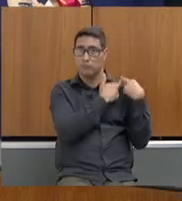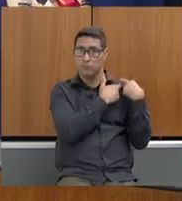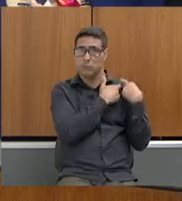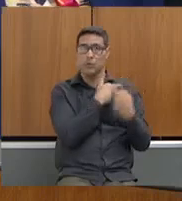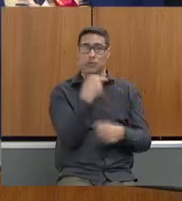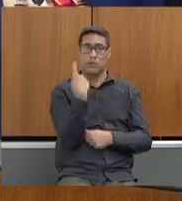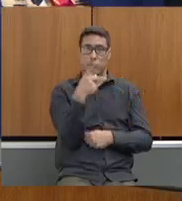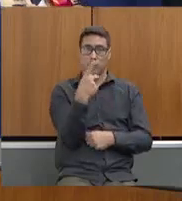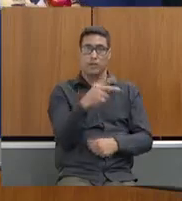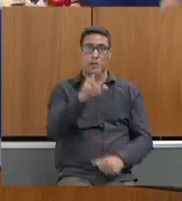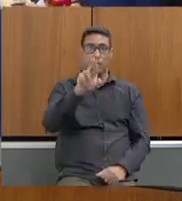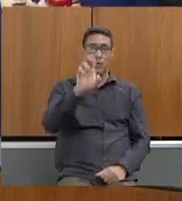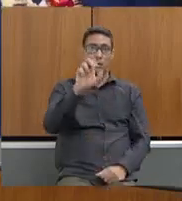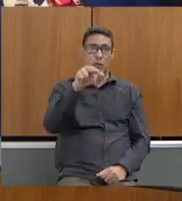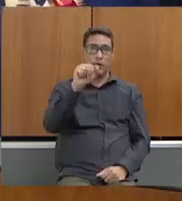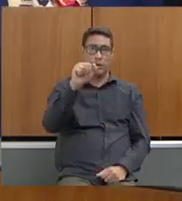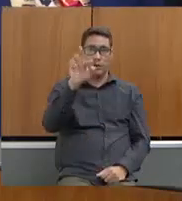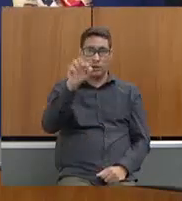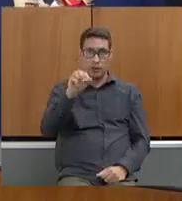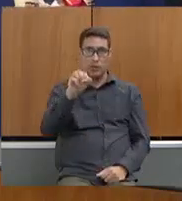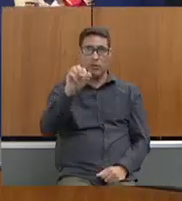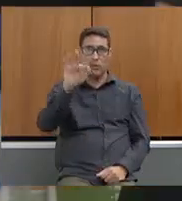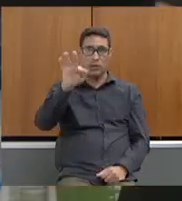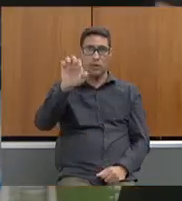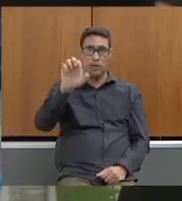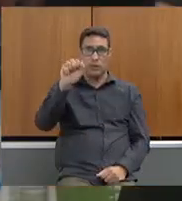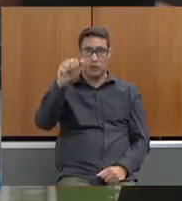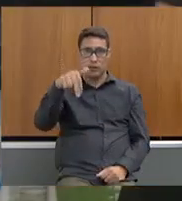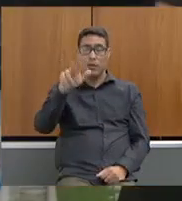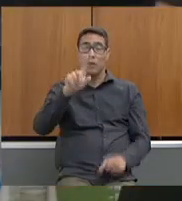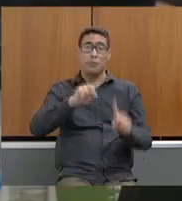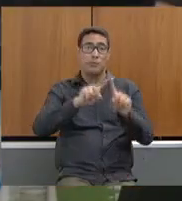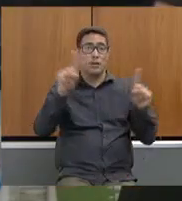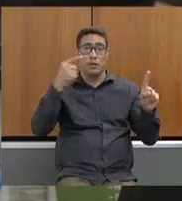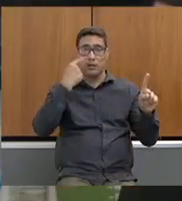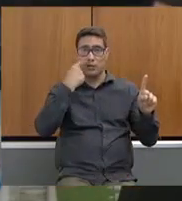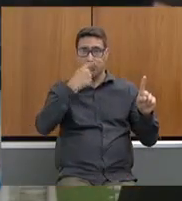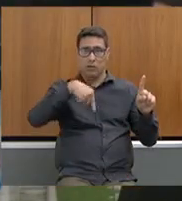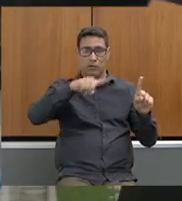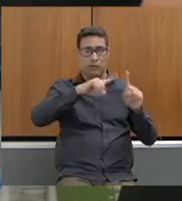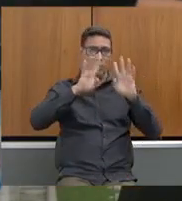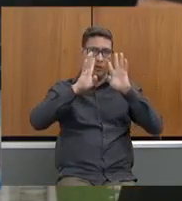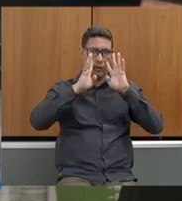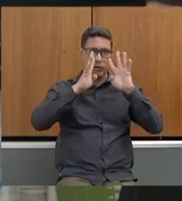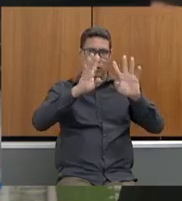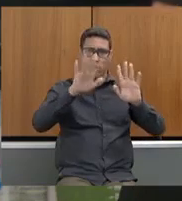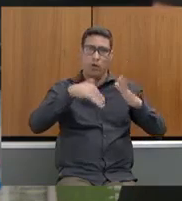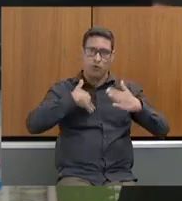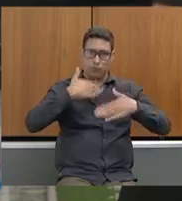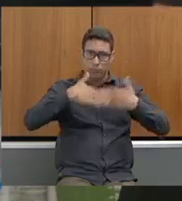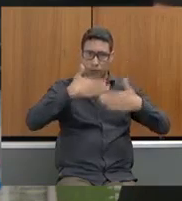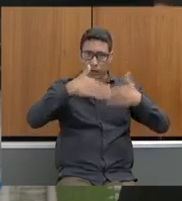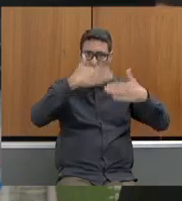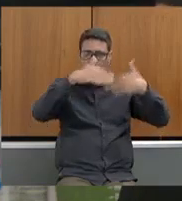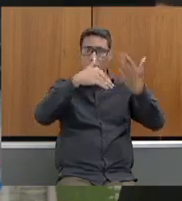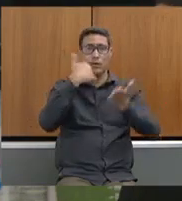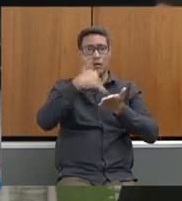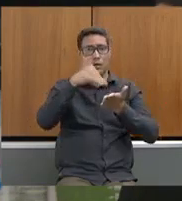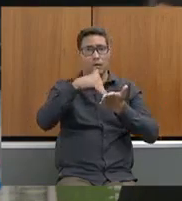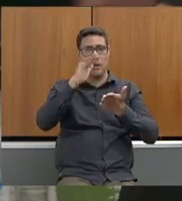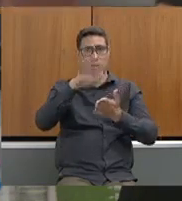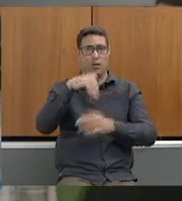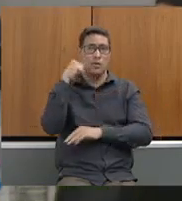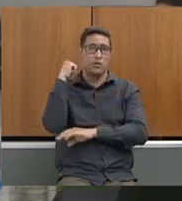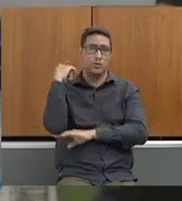Renato, aqui da FEAM. Mas eu queria chamar a atenção do avanço da Secretaria de Meio Ambiente nas